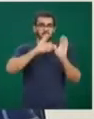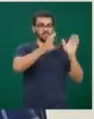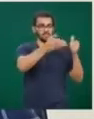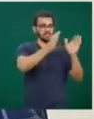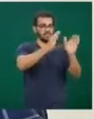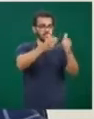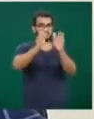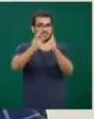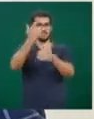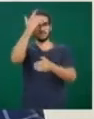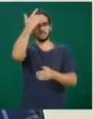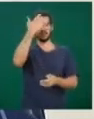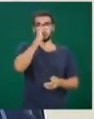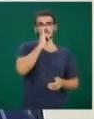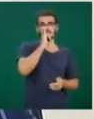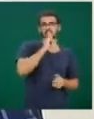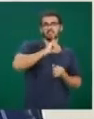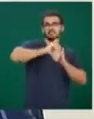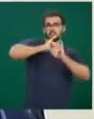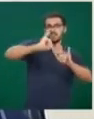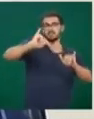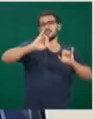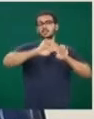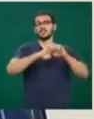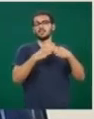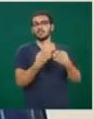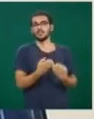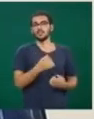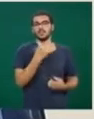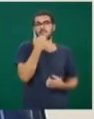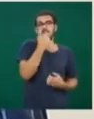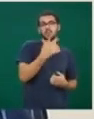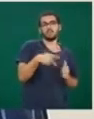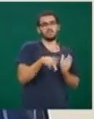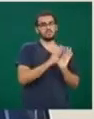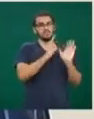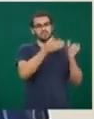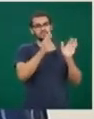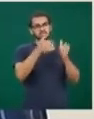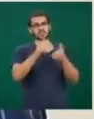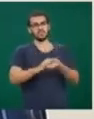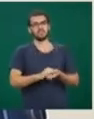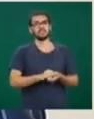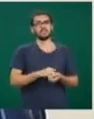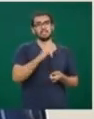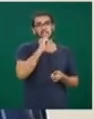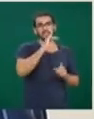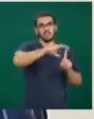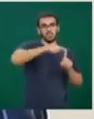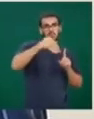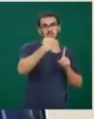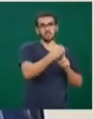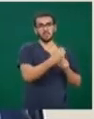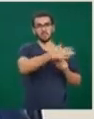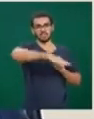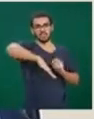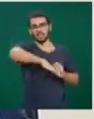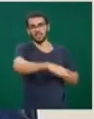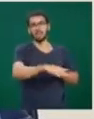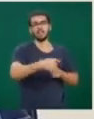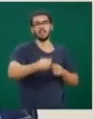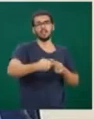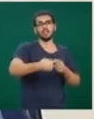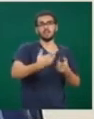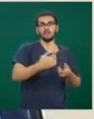divulgar algum evento, alguma notícia específica. E aquela comunidade que mora na região, na cidade, no entorno, vai